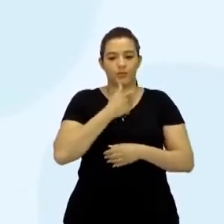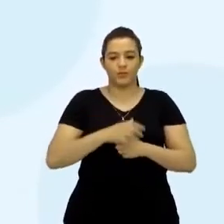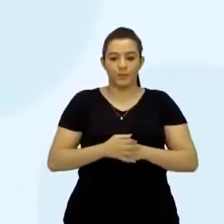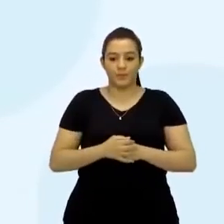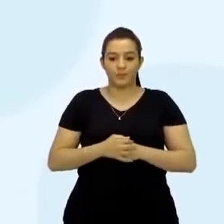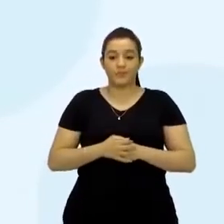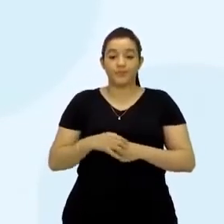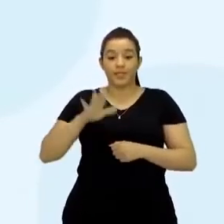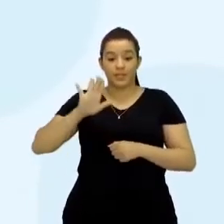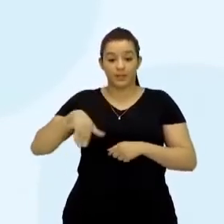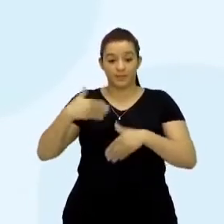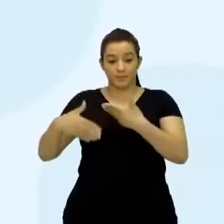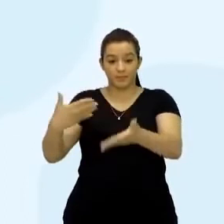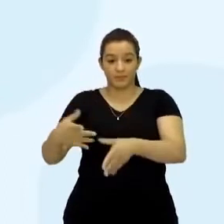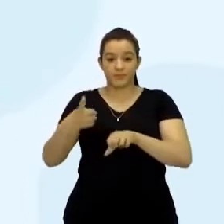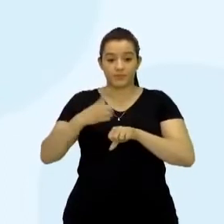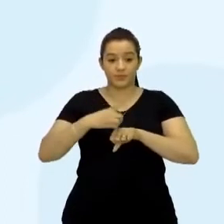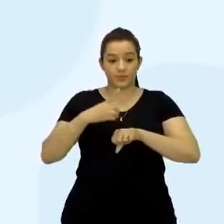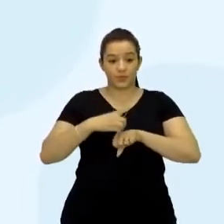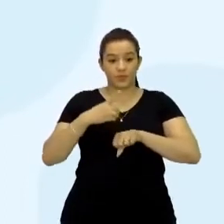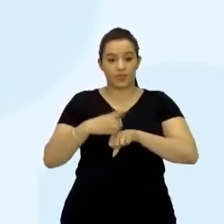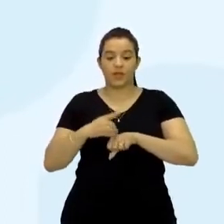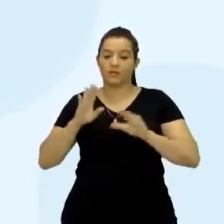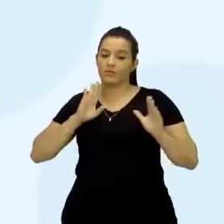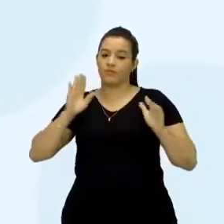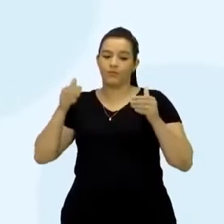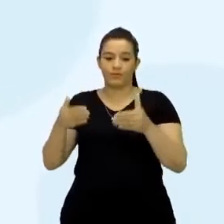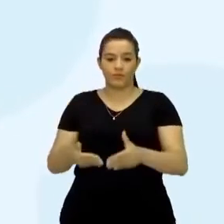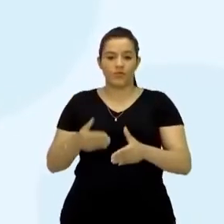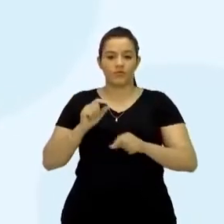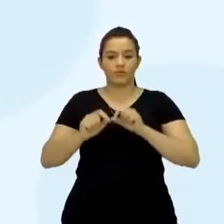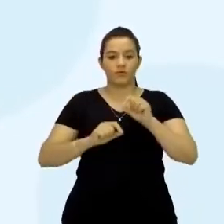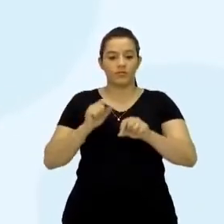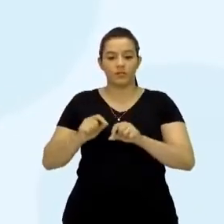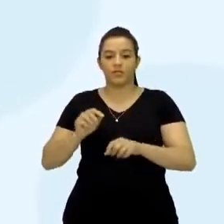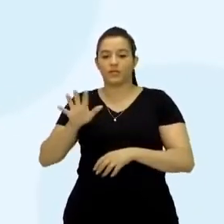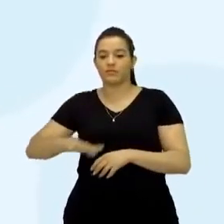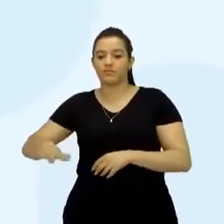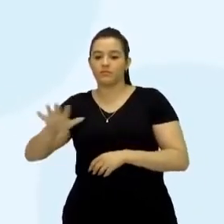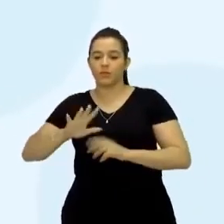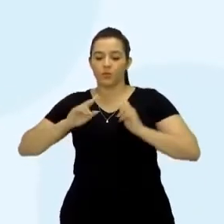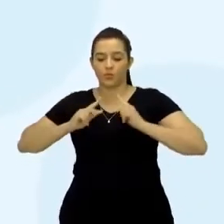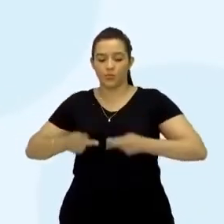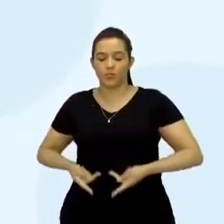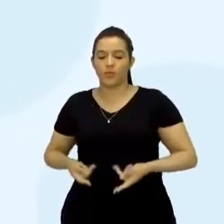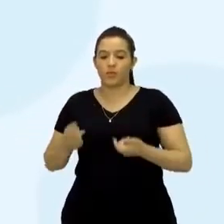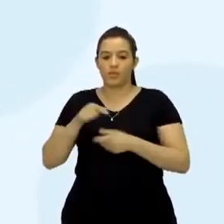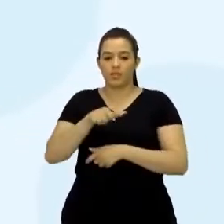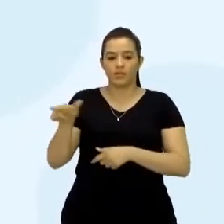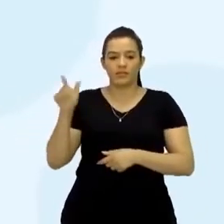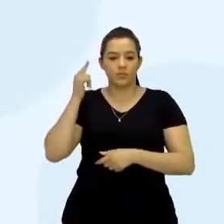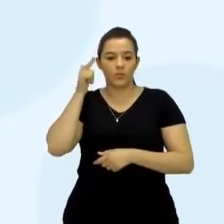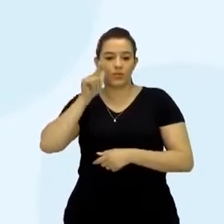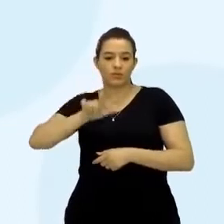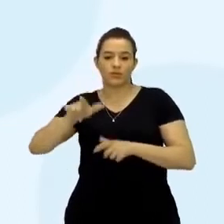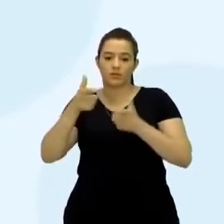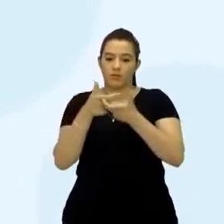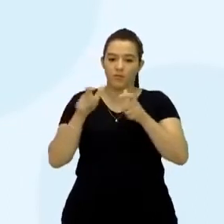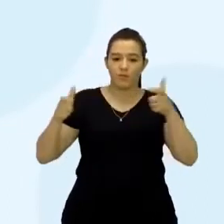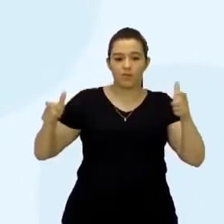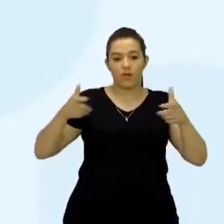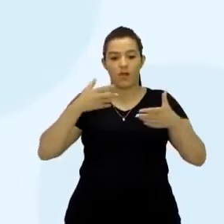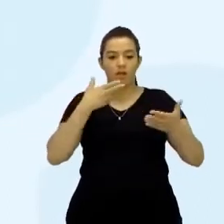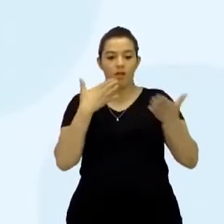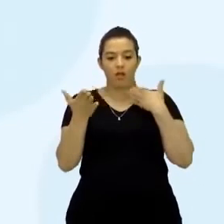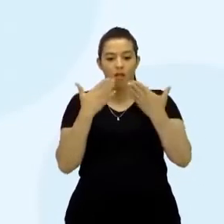No doutorado, seu foco passou a ser como os seres humanos puderam ampliar consideravelmente seu